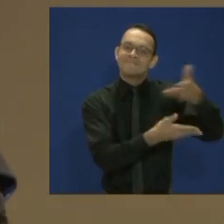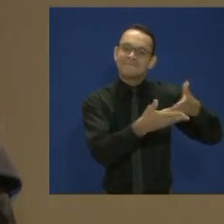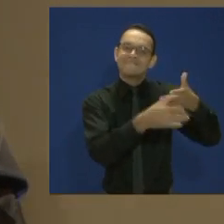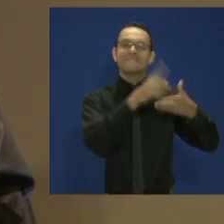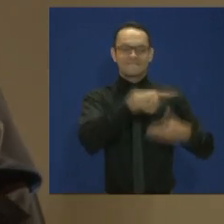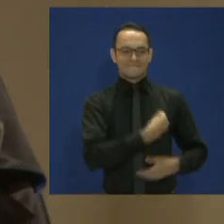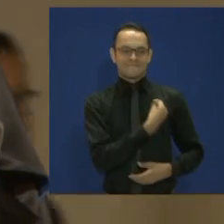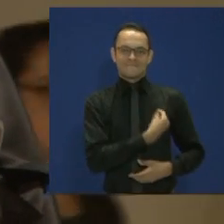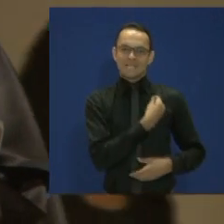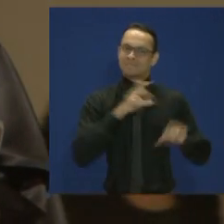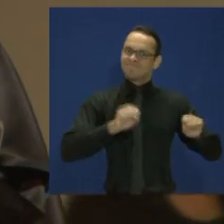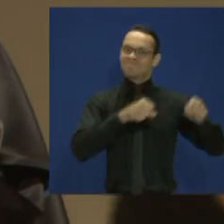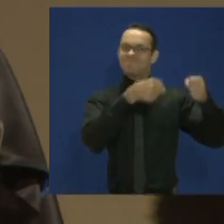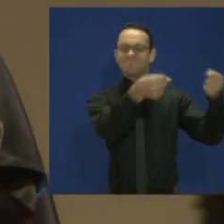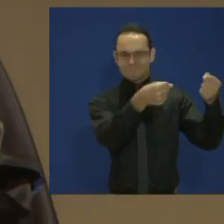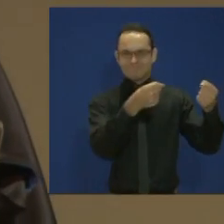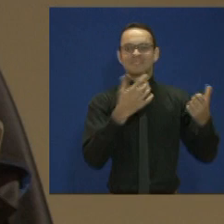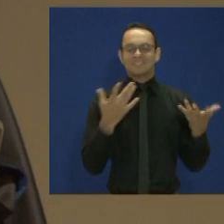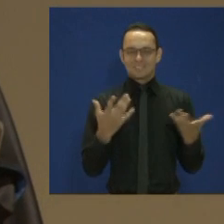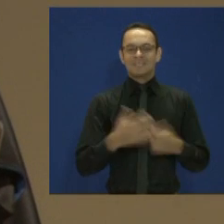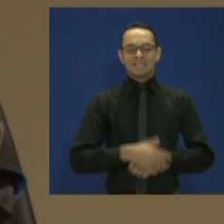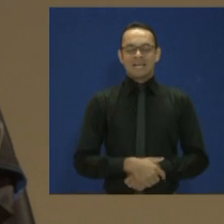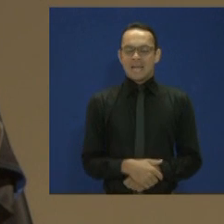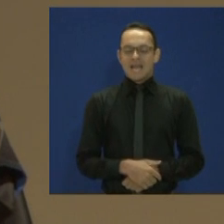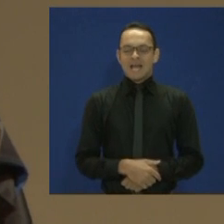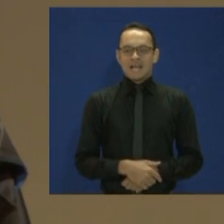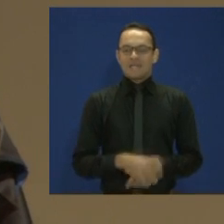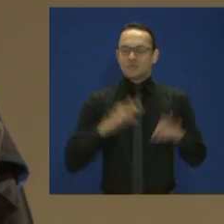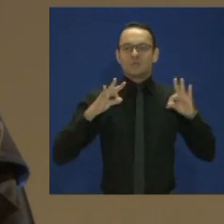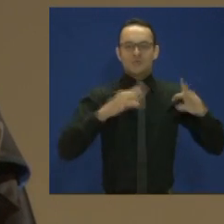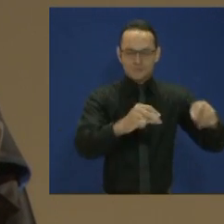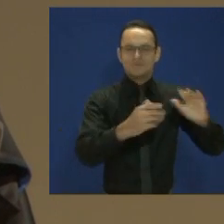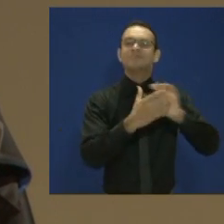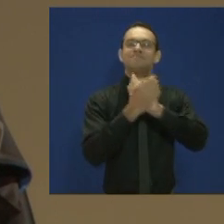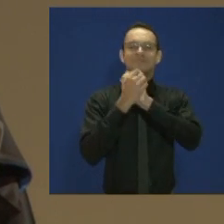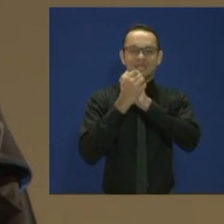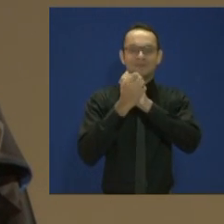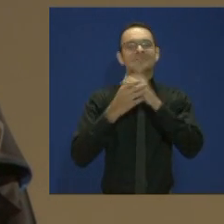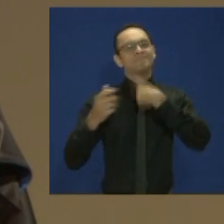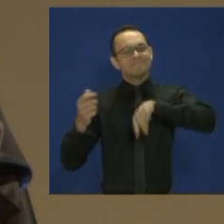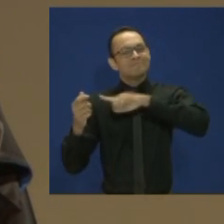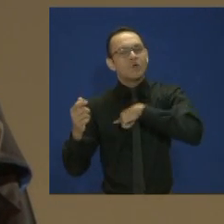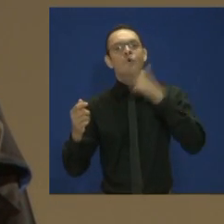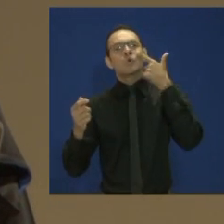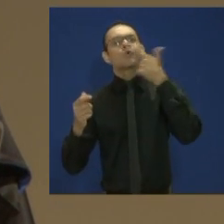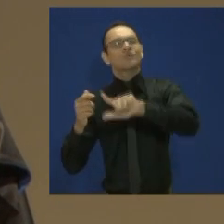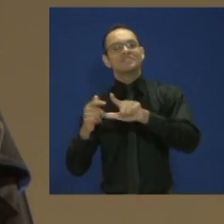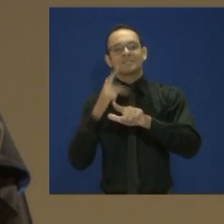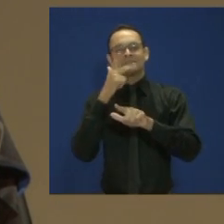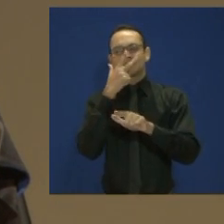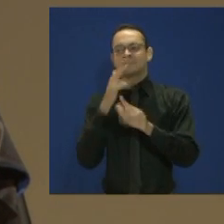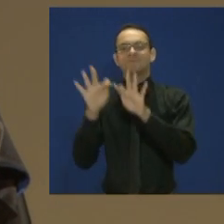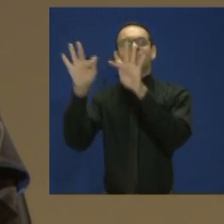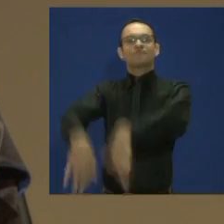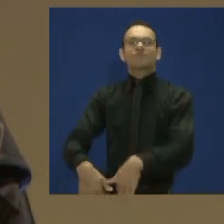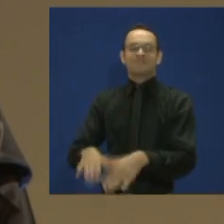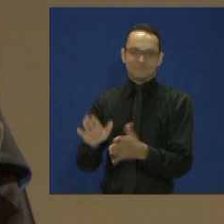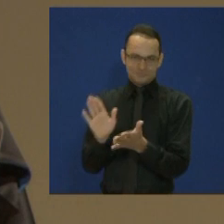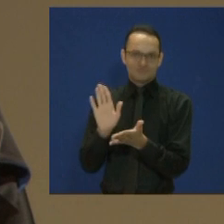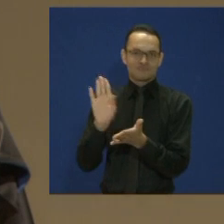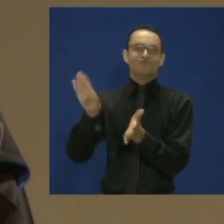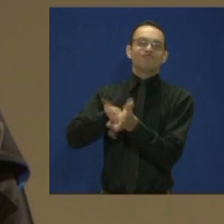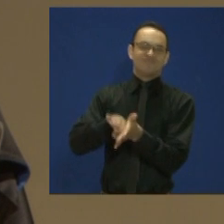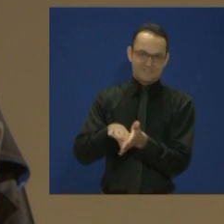presentes. Caros colegas, parabéns! Conseguimos completar hoje uma etapa importante das nossas vidas.